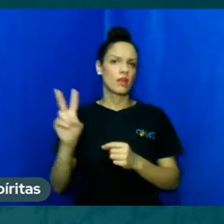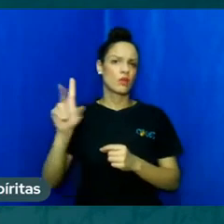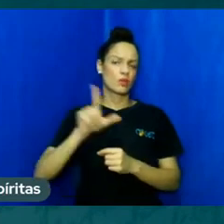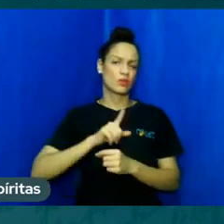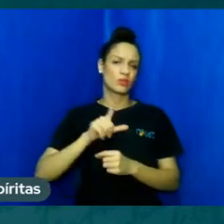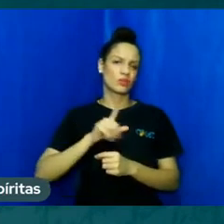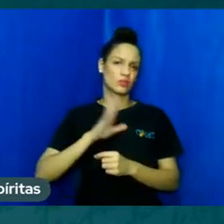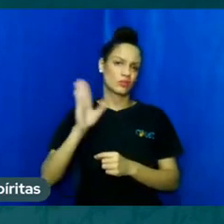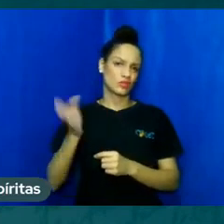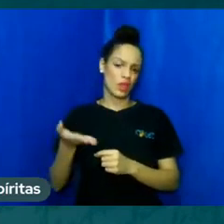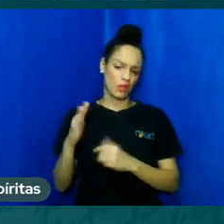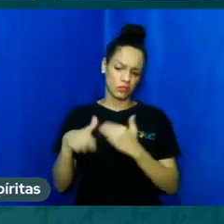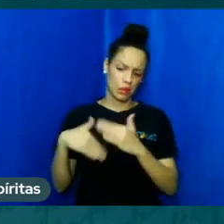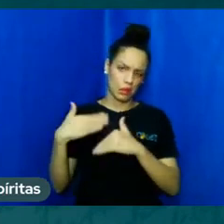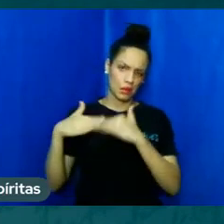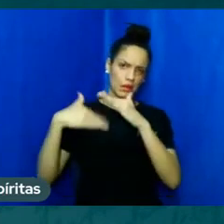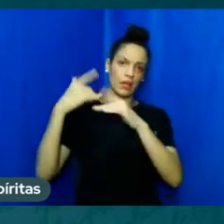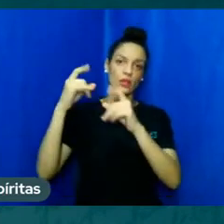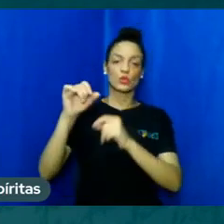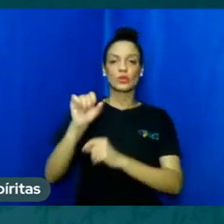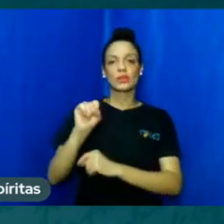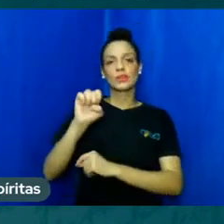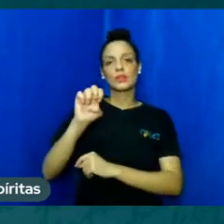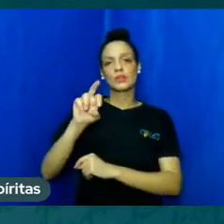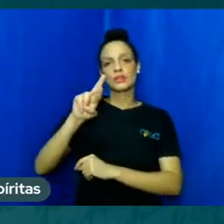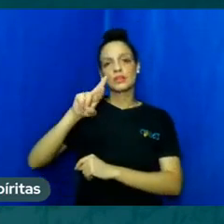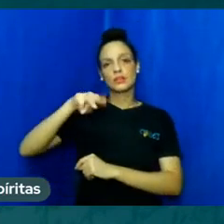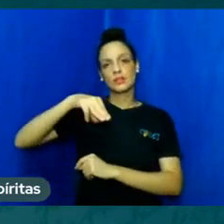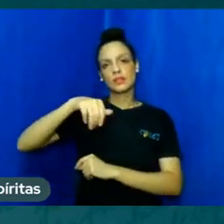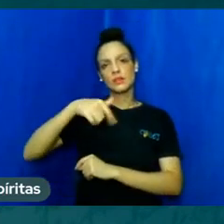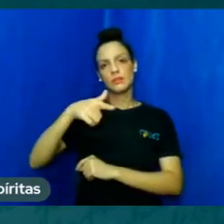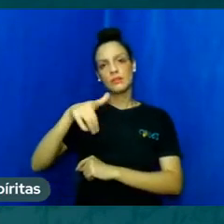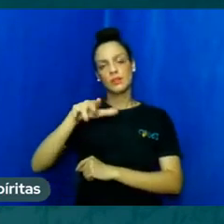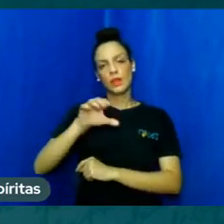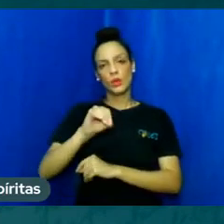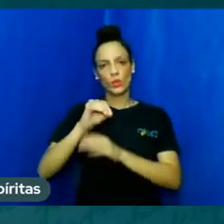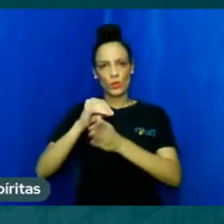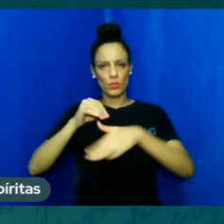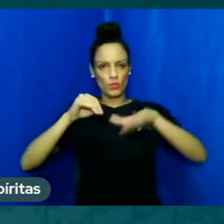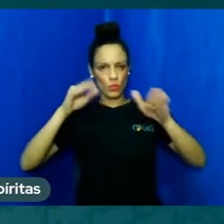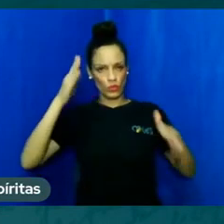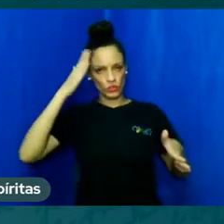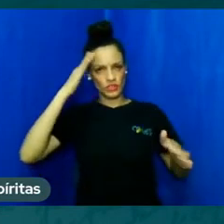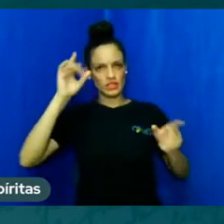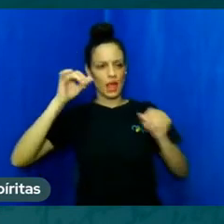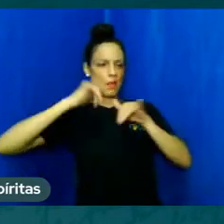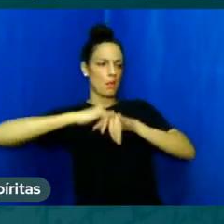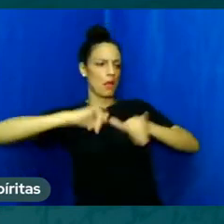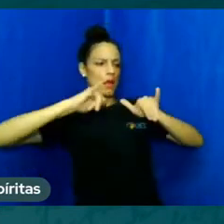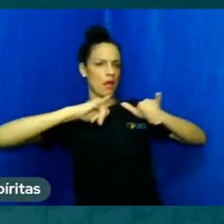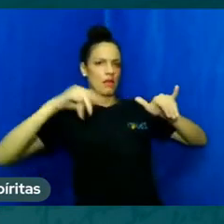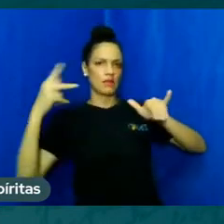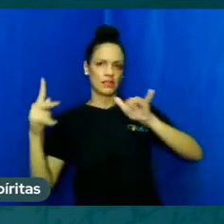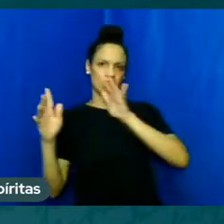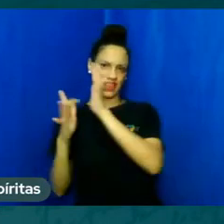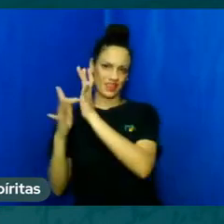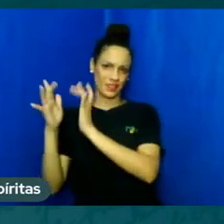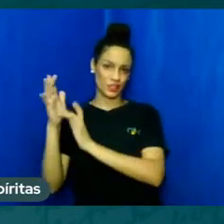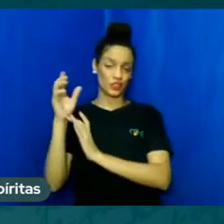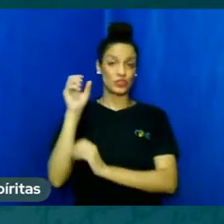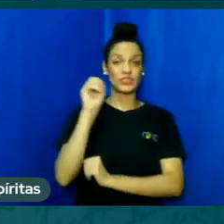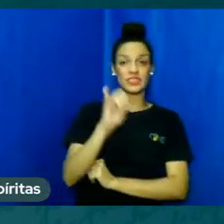do sermão do monte para que se seja para que se atinja a real justiça que não ser que sejamos